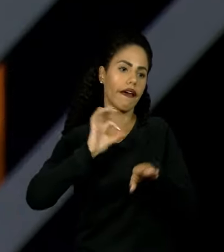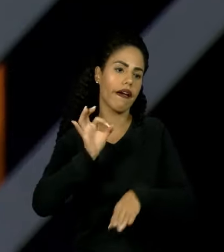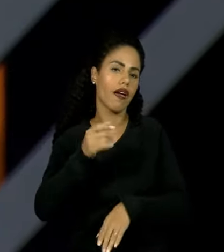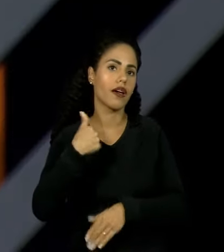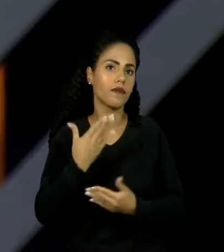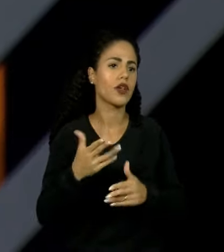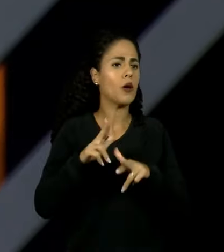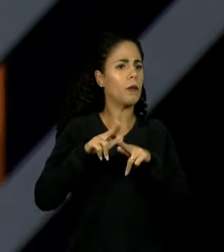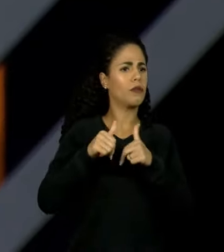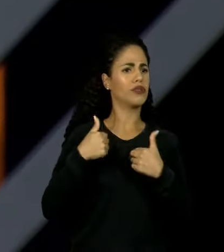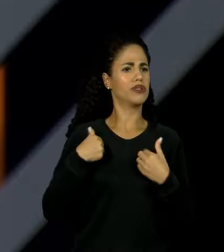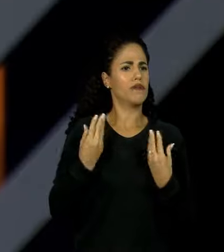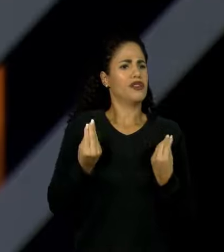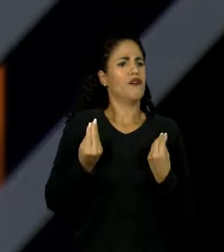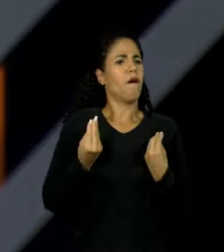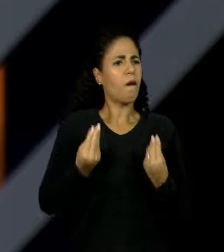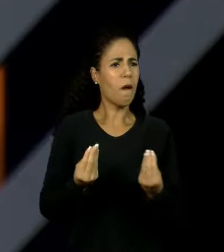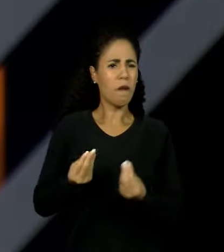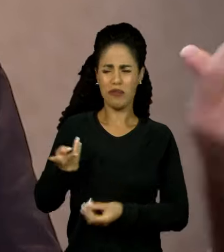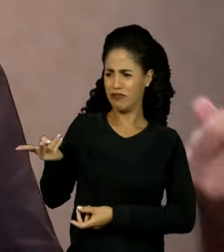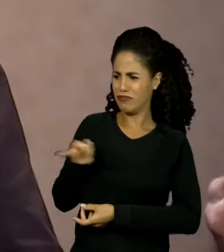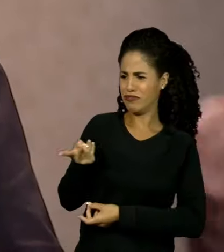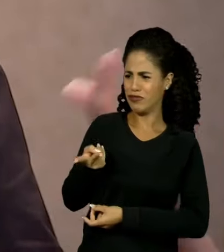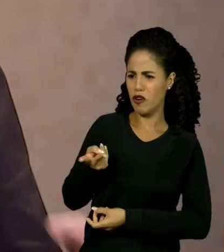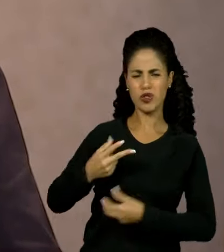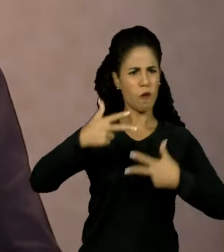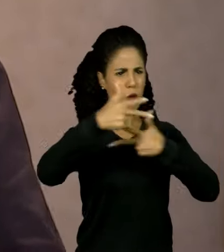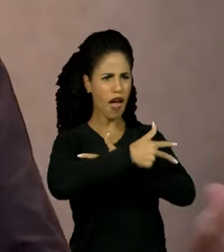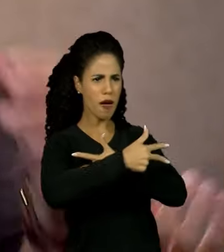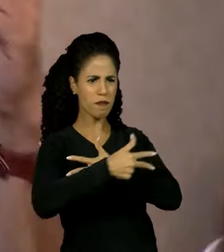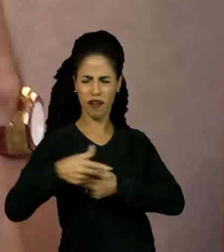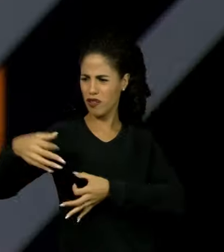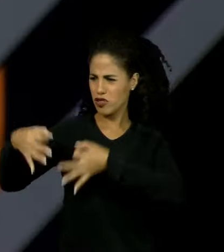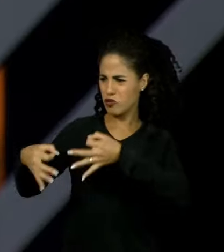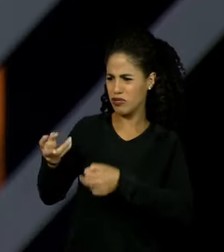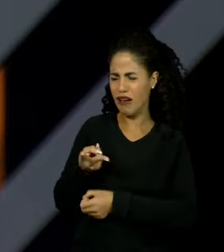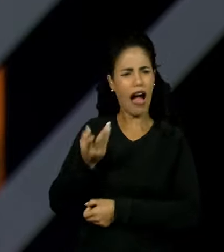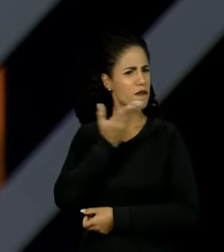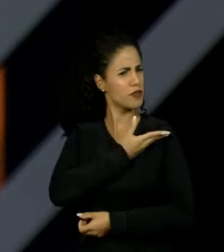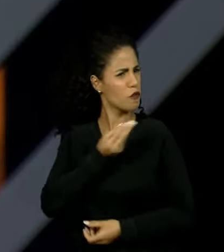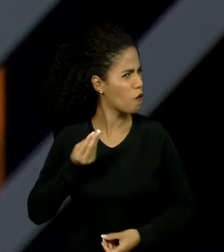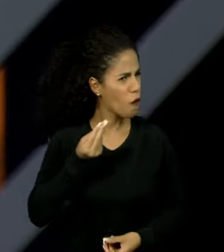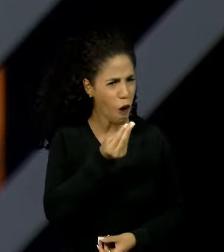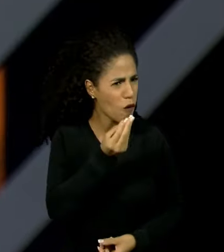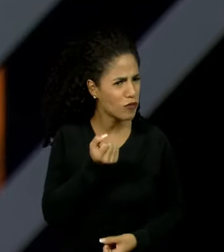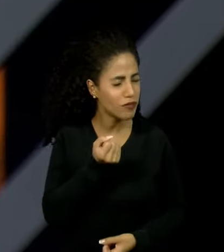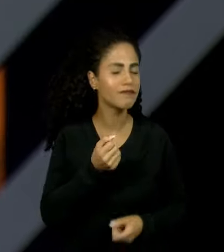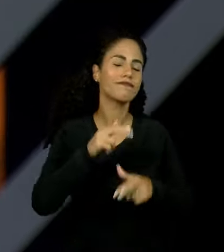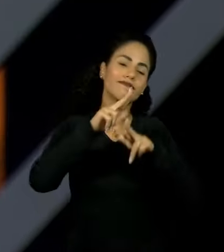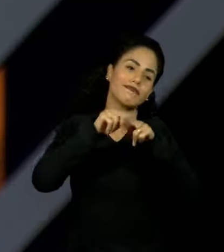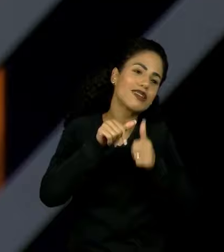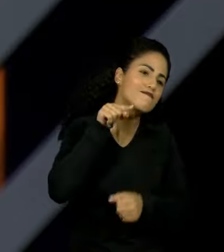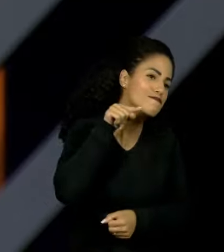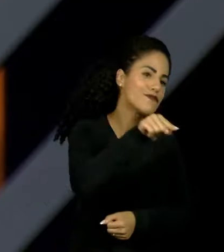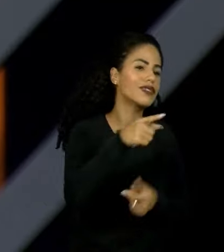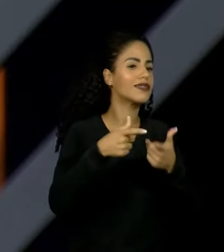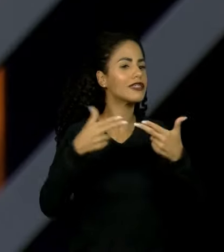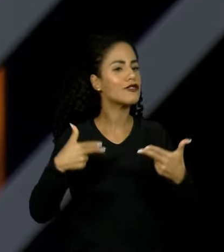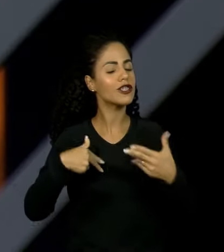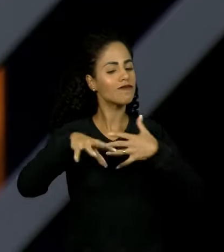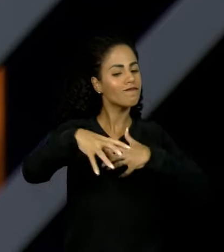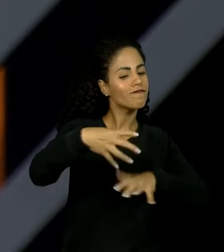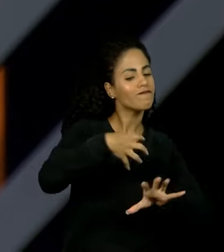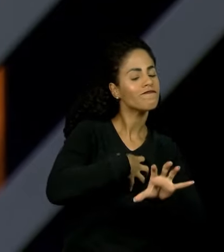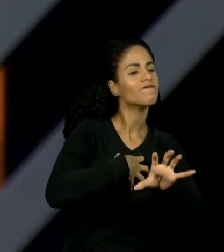o estranhamento de falar, pô, como é que um rapper que já passou pelo sistema carcerário e um podem ser amigos depois? É por conta dessa segmentação que